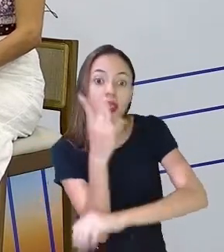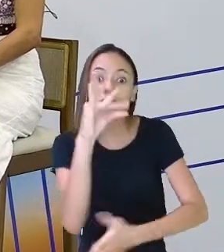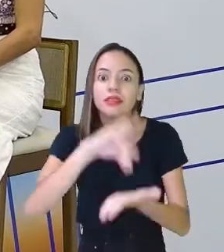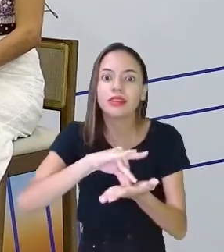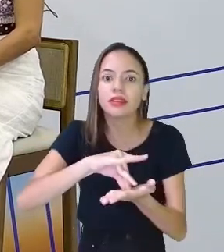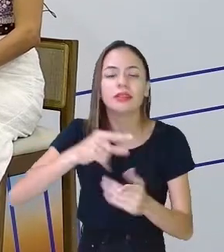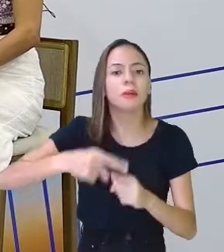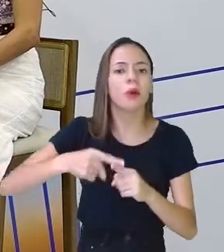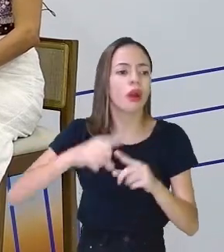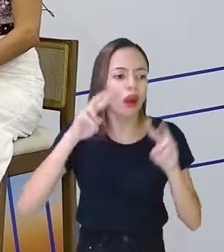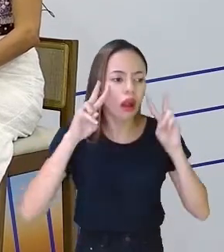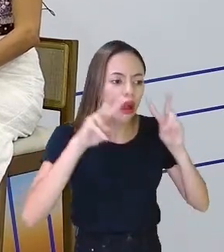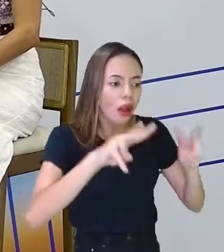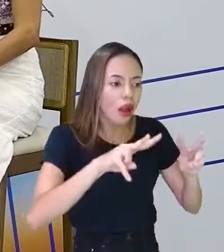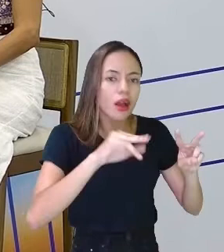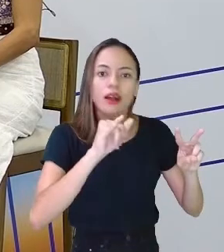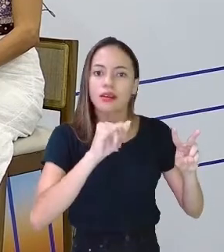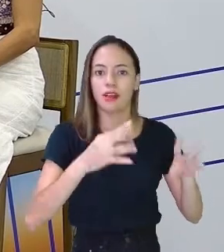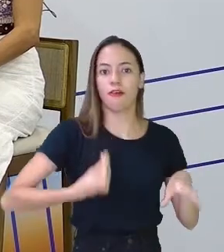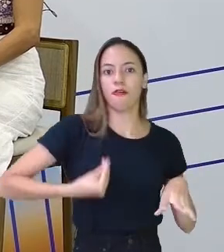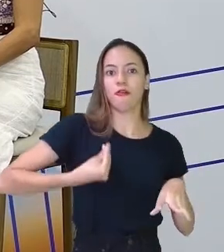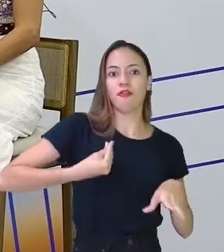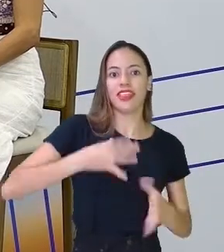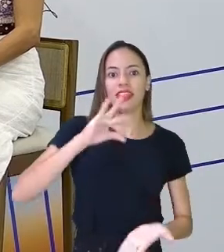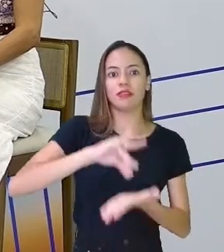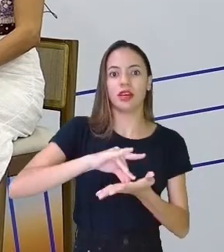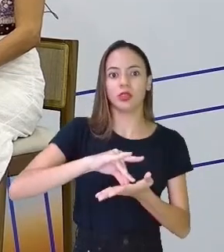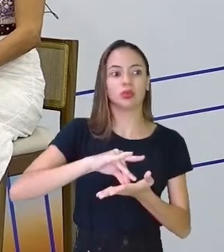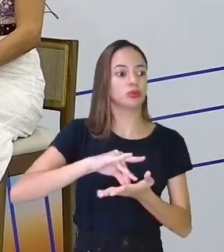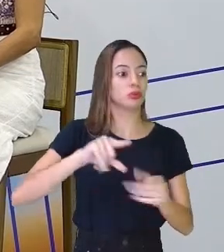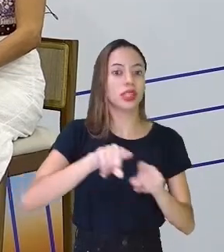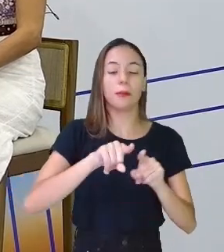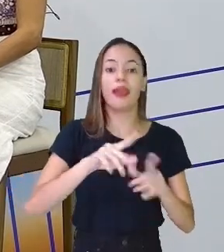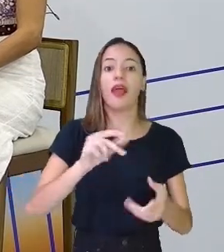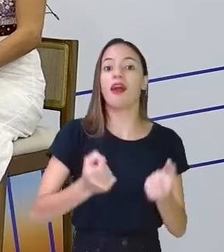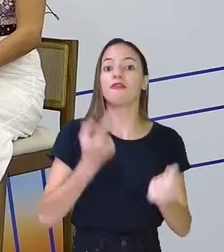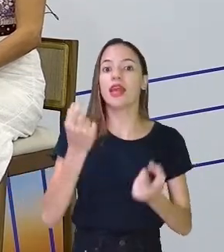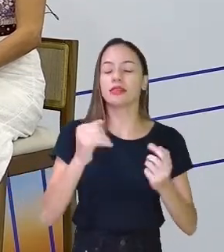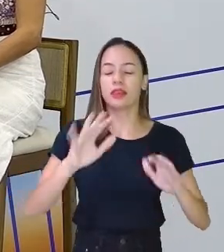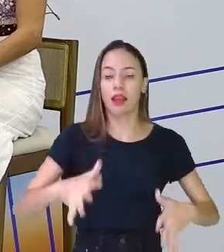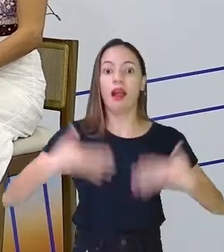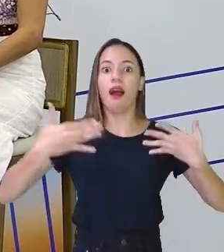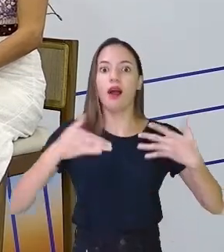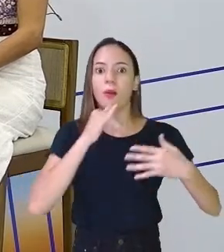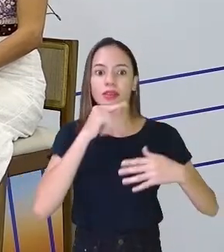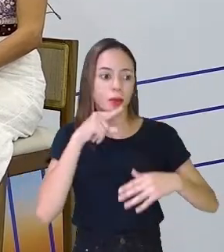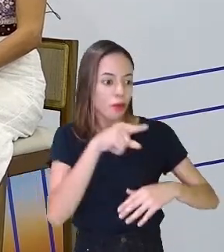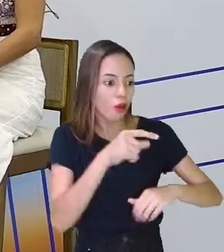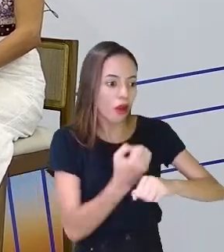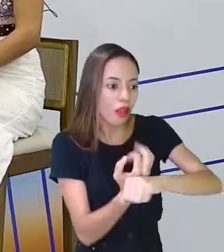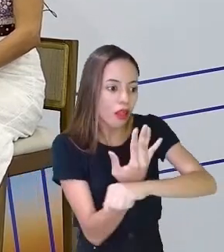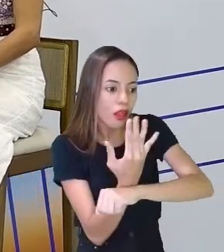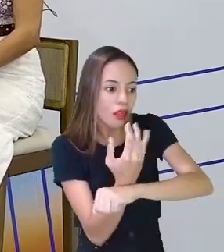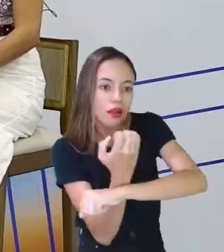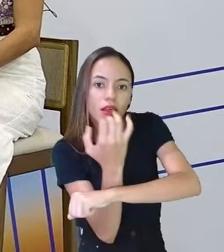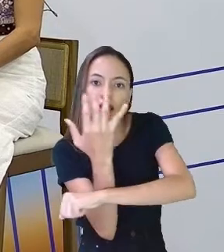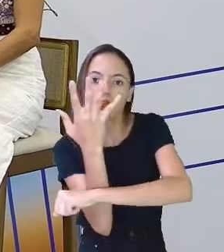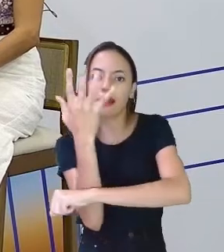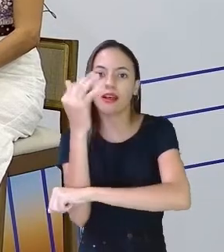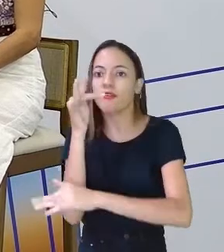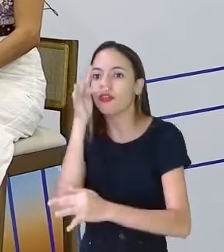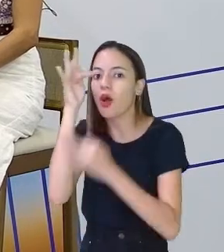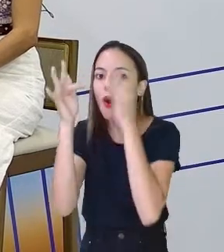Porque a gente vê lá o ciclo da vida e num certo dia ela surpreende. E você olha até uma flor, você olha até